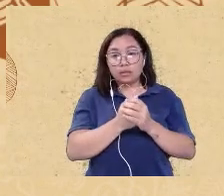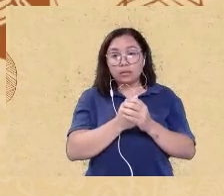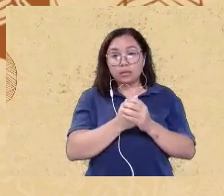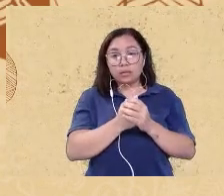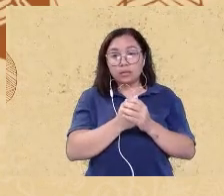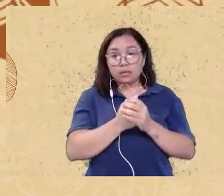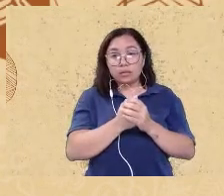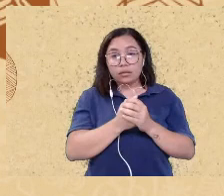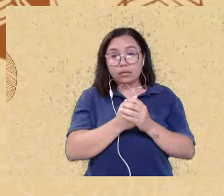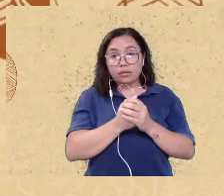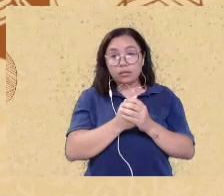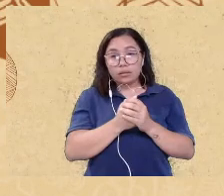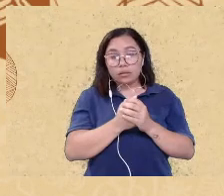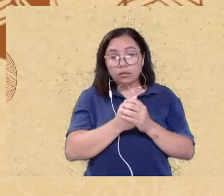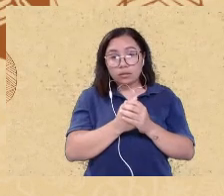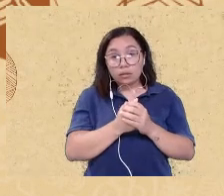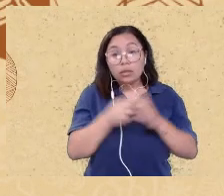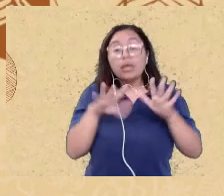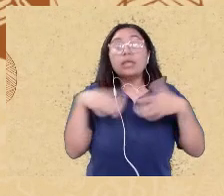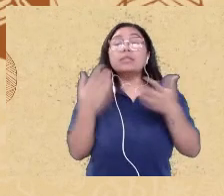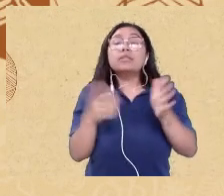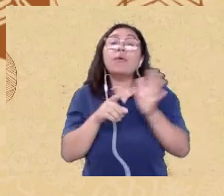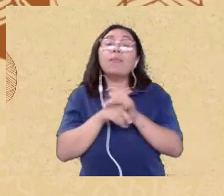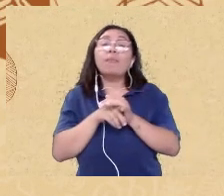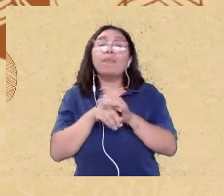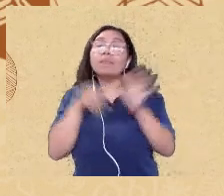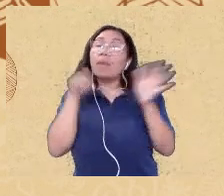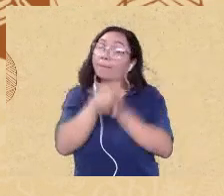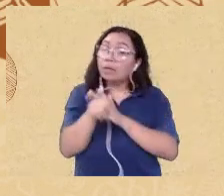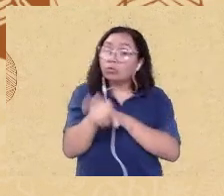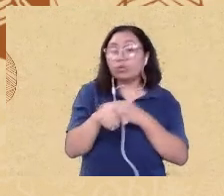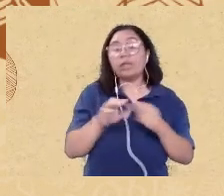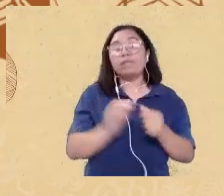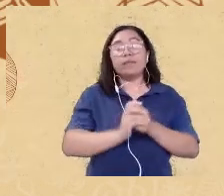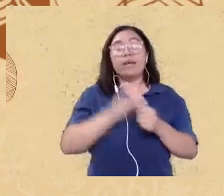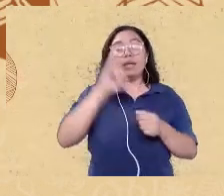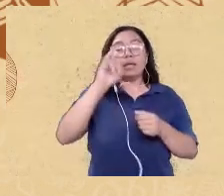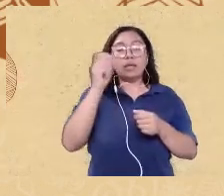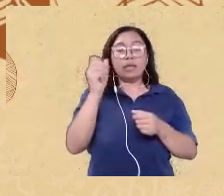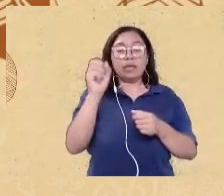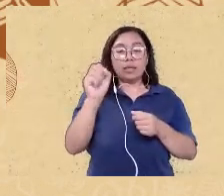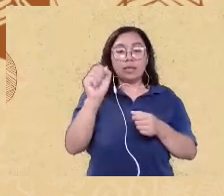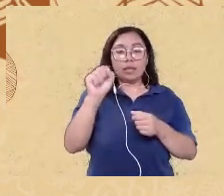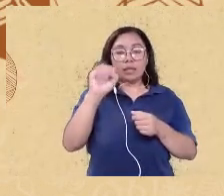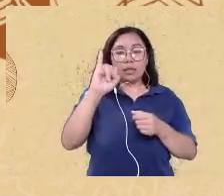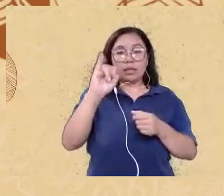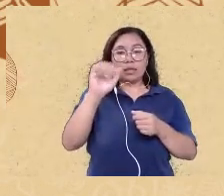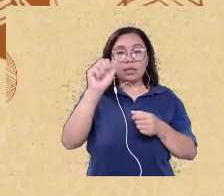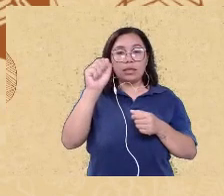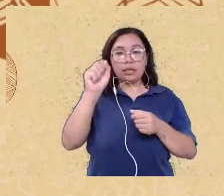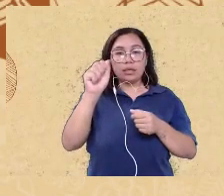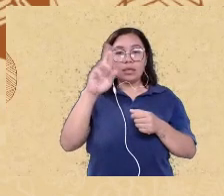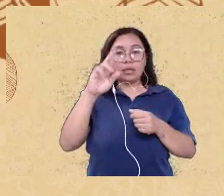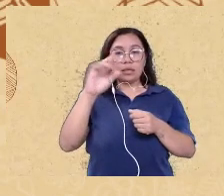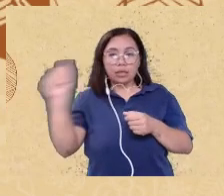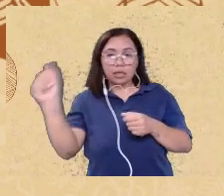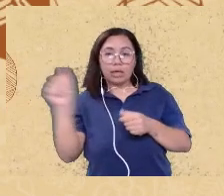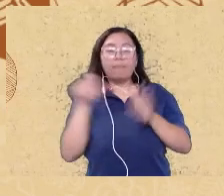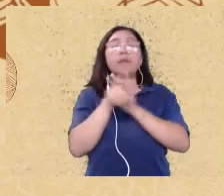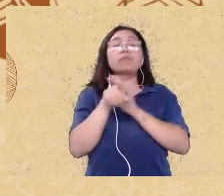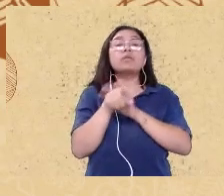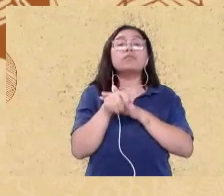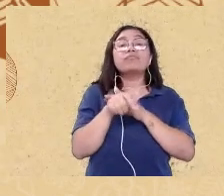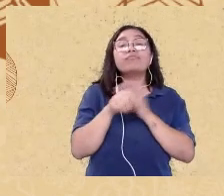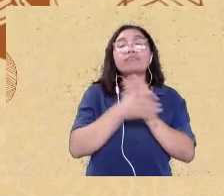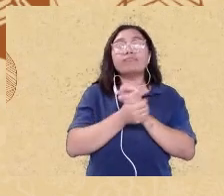você disse que podia a Yara levantou a mão fica à vontade pode me interromper na hora que quiser a gente ainda está no